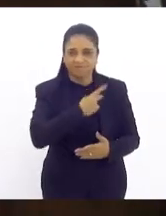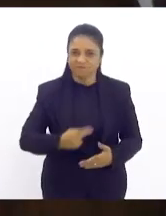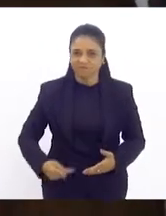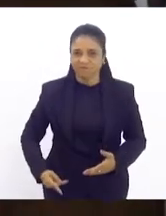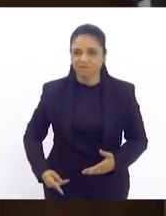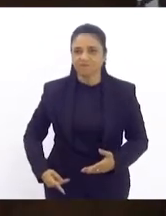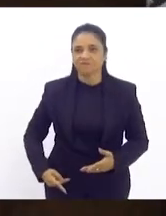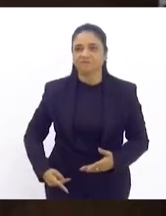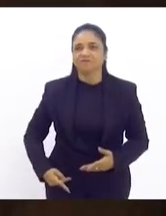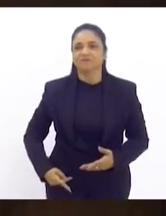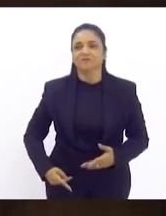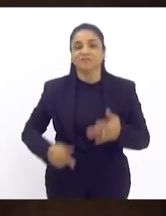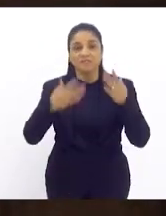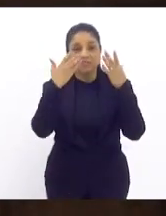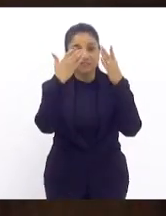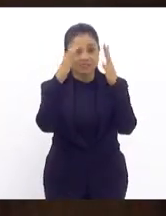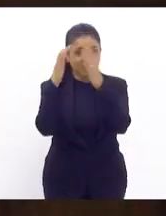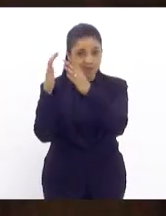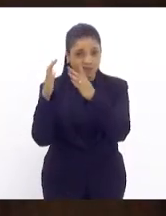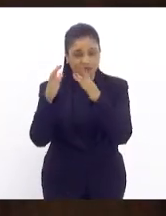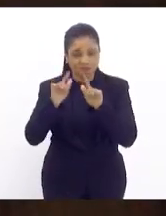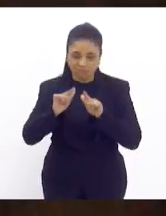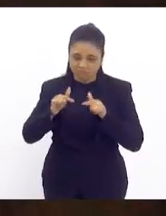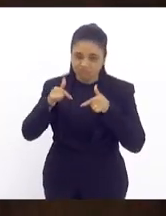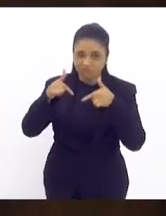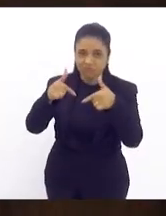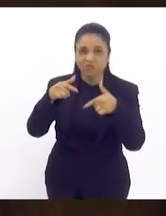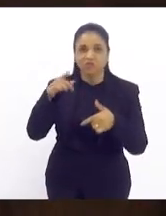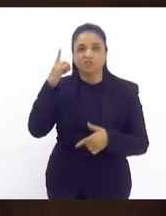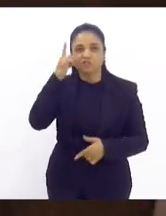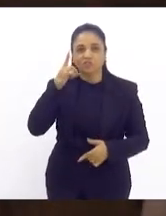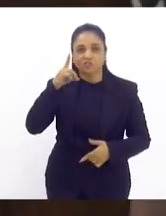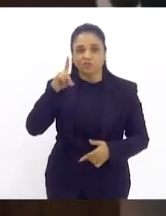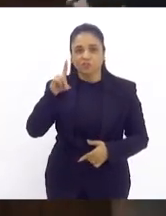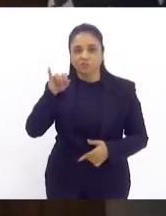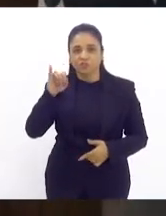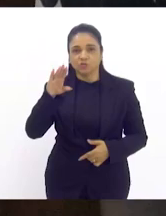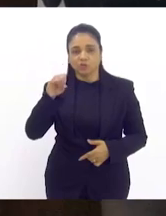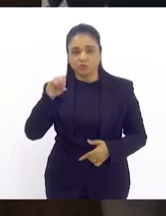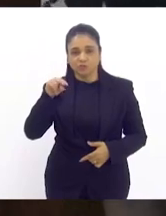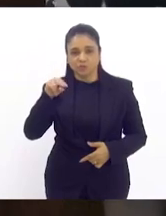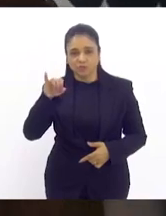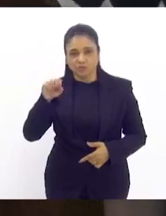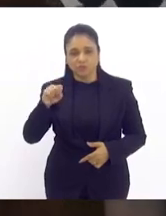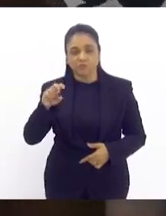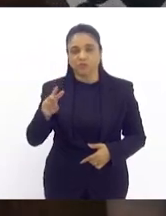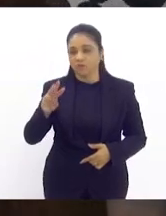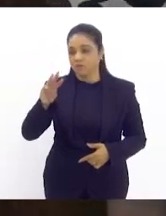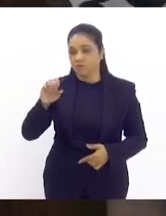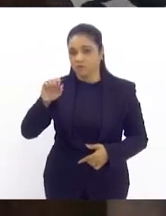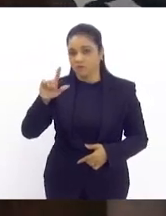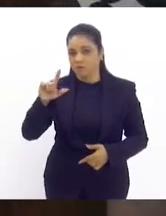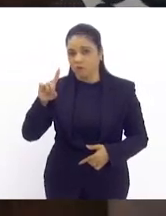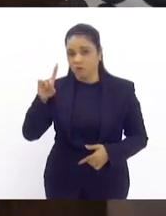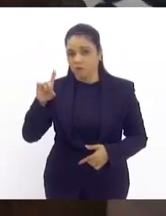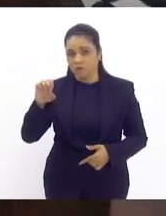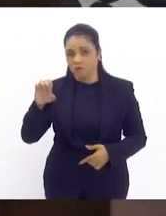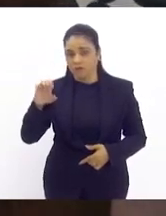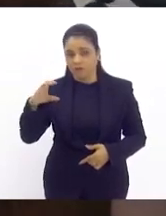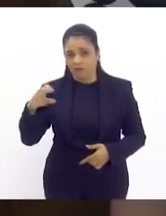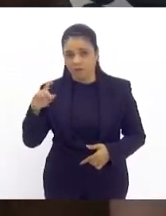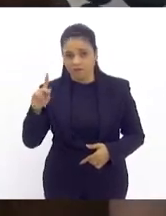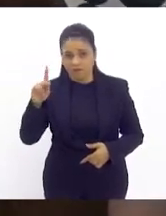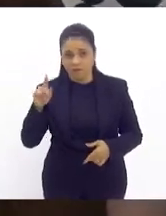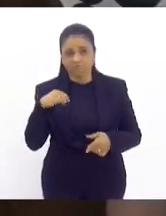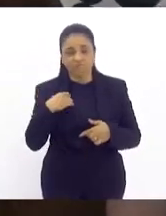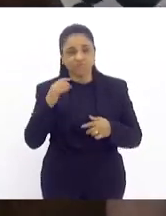eu queria saudar a iniciativa do deputado Dionísio Lins e Valdeque Carneiro que possibilita chamar